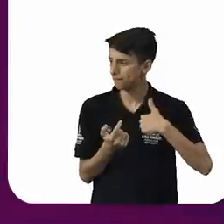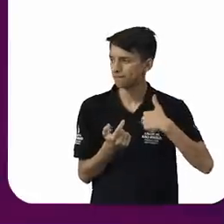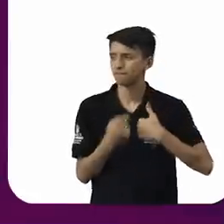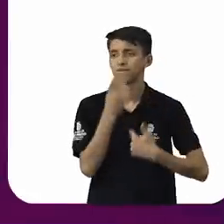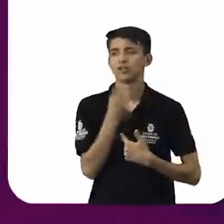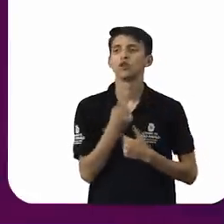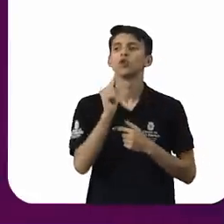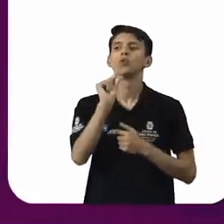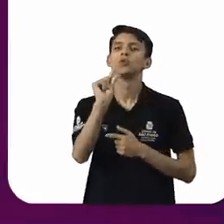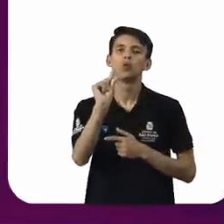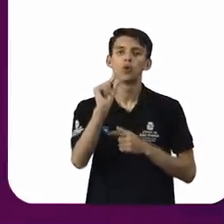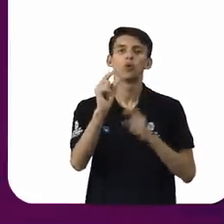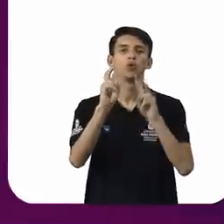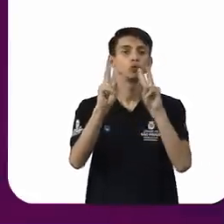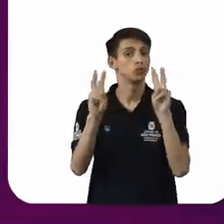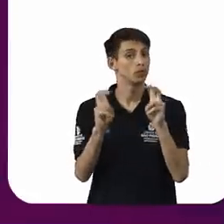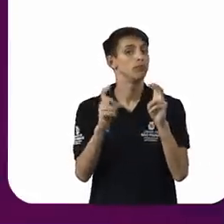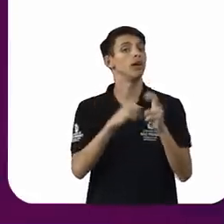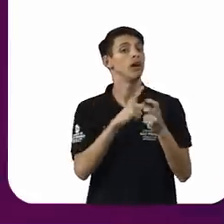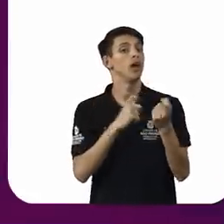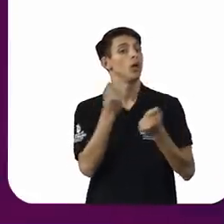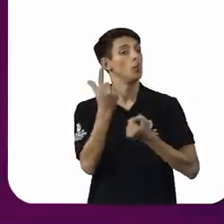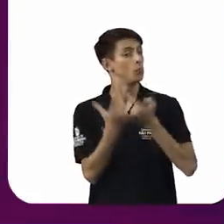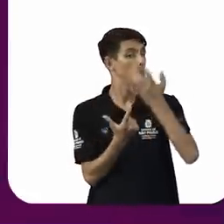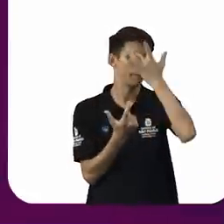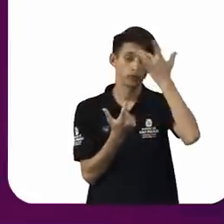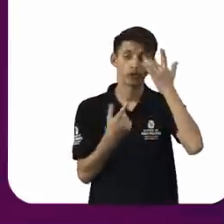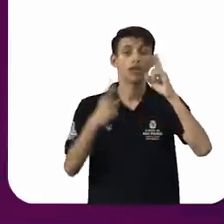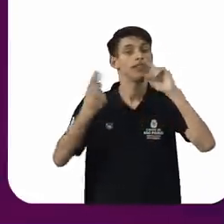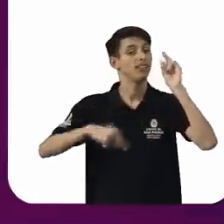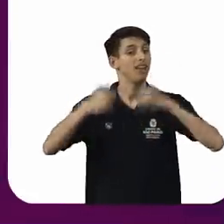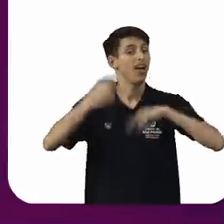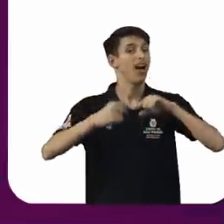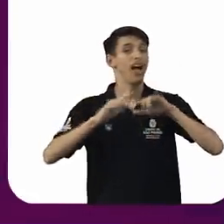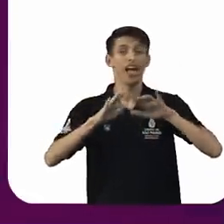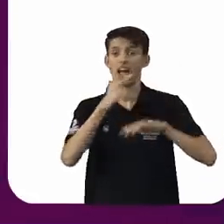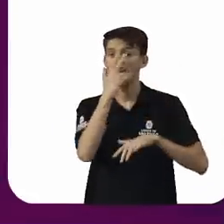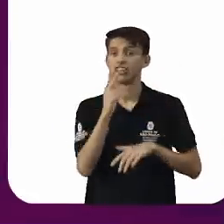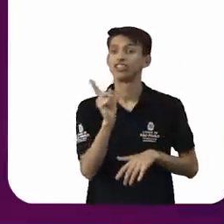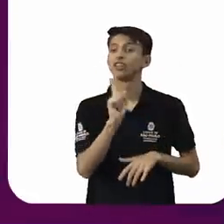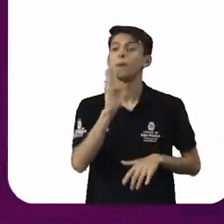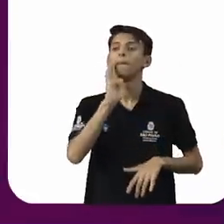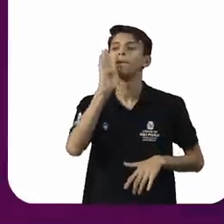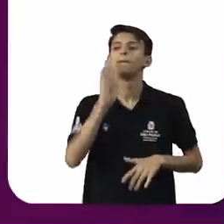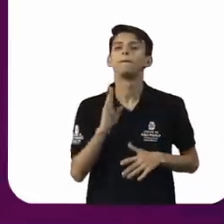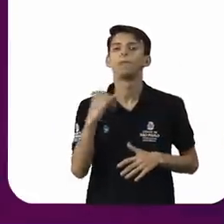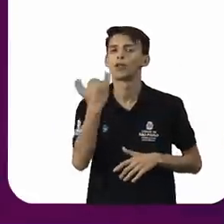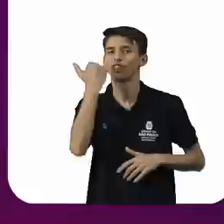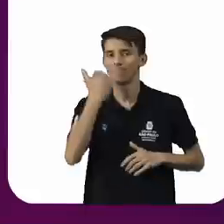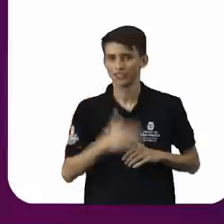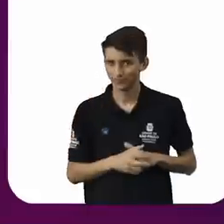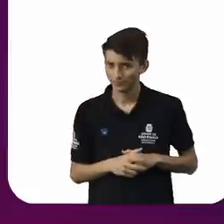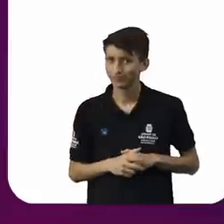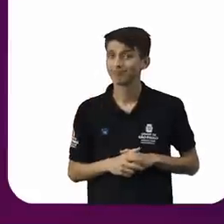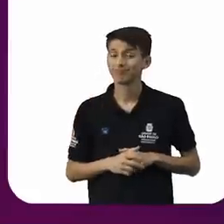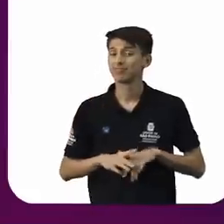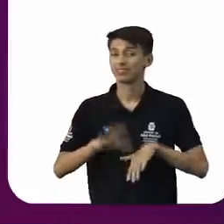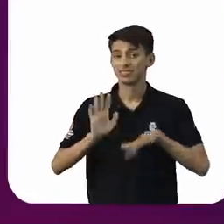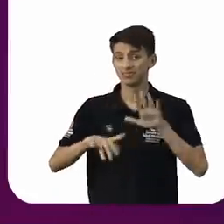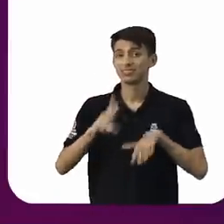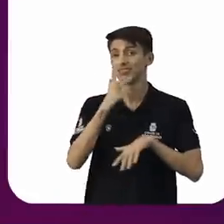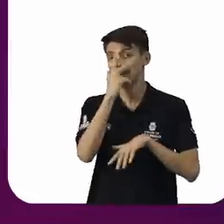um pouco isso, porque algumas pessoas podem considerar esse debate desnecessário. Talvez ela considere